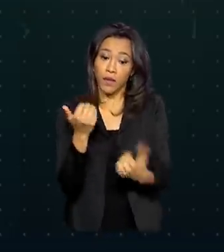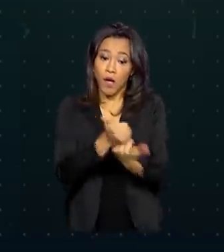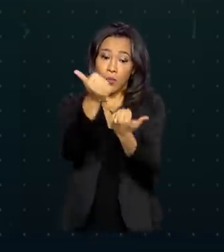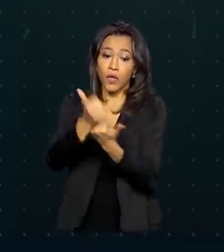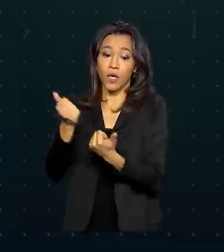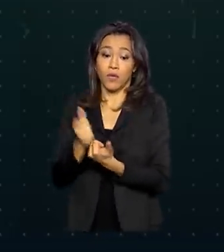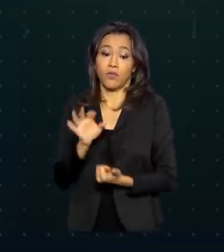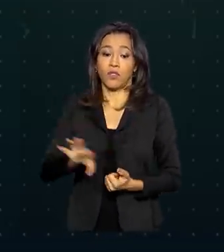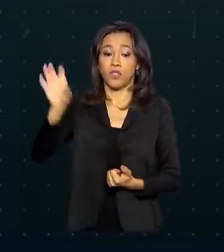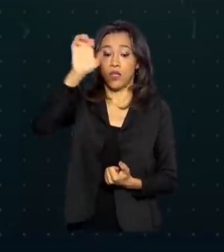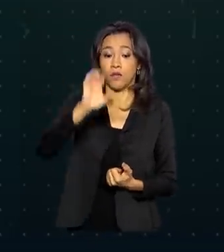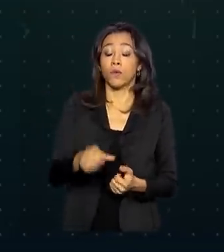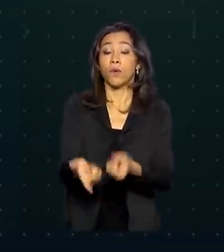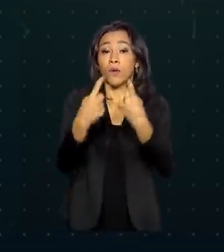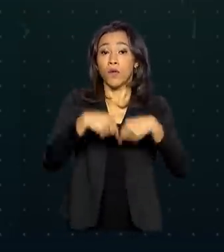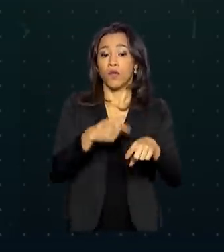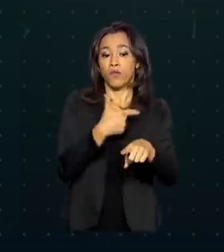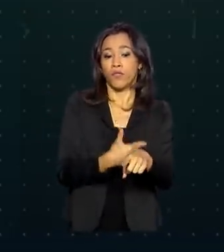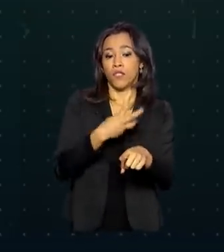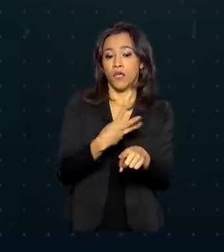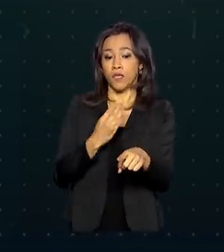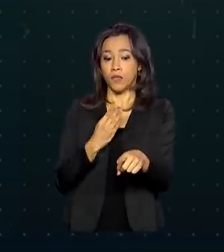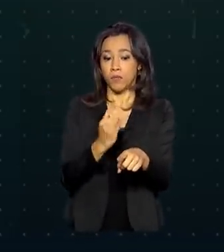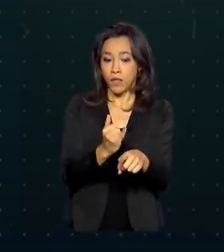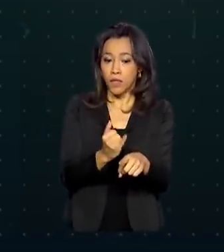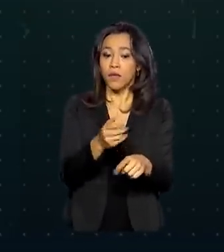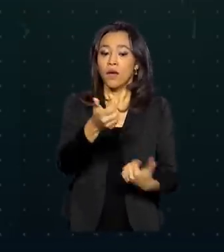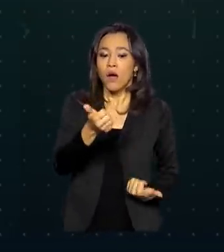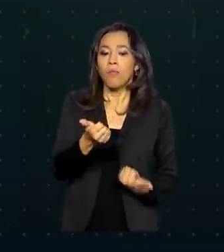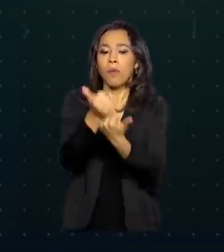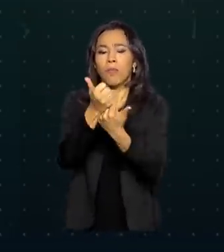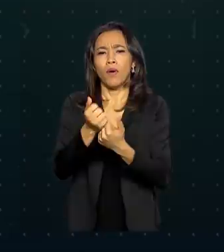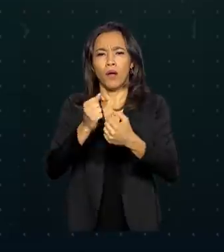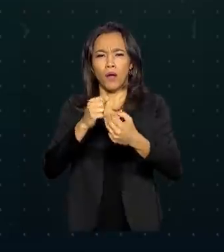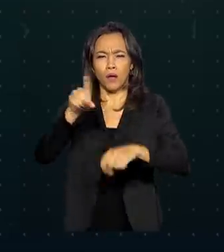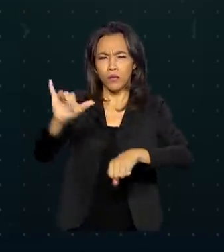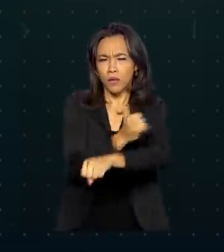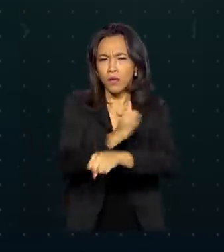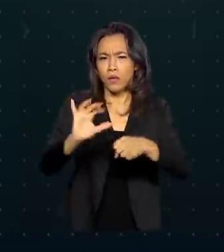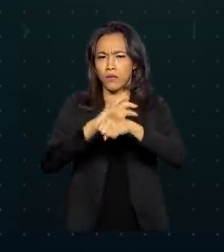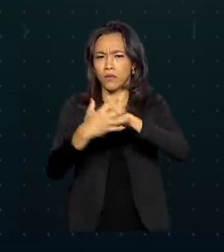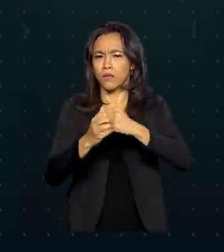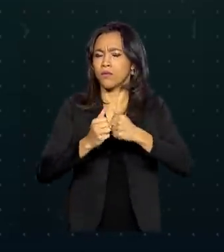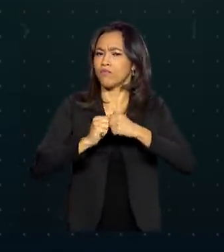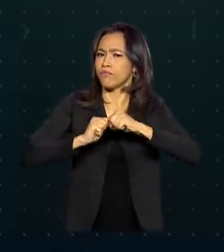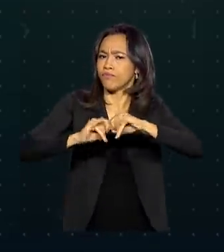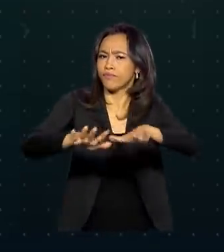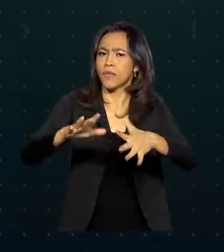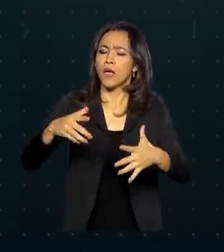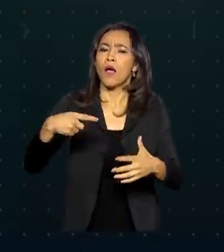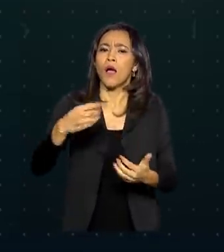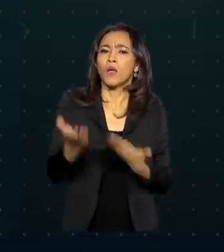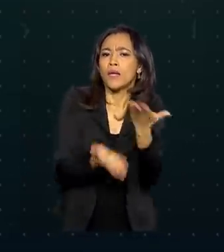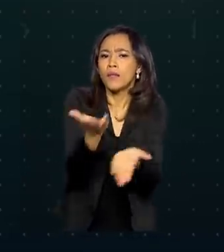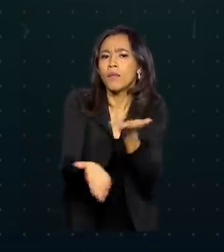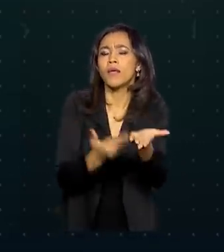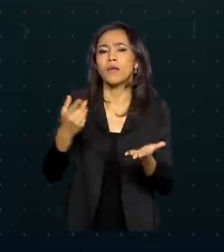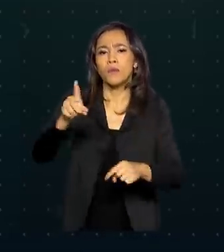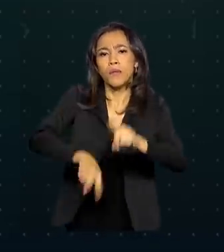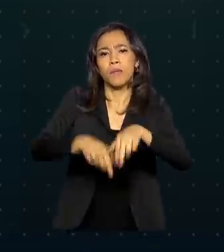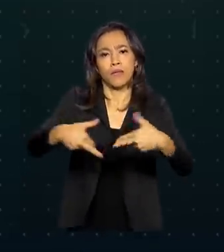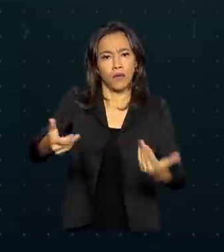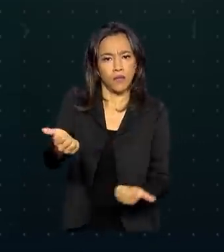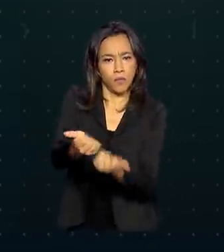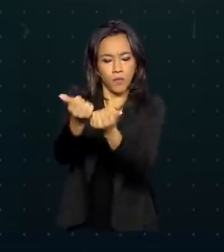R$ 23 bilhões para ações de combate à pandemia, garantindo insumos e tratamento aos cidadãos. E